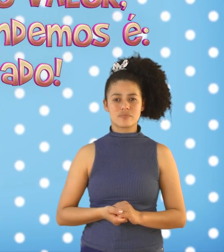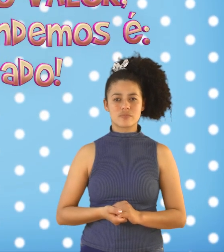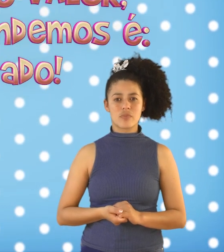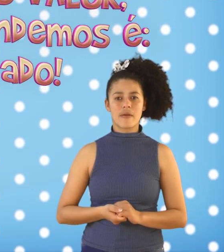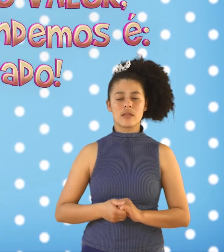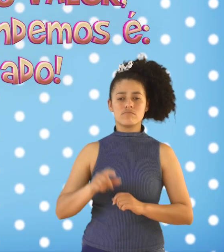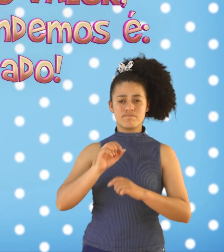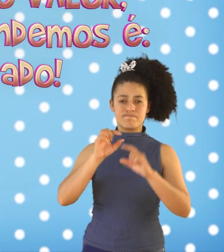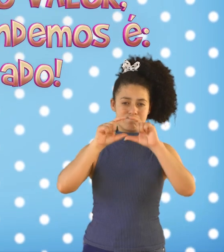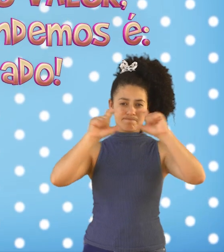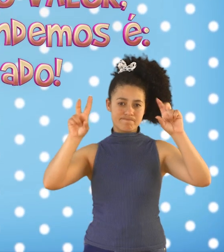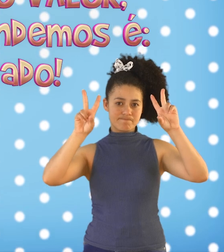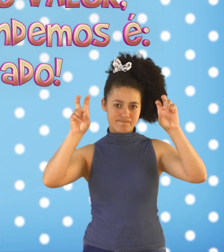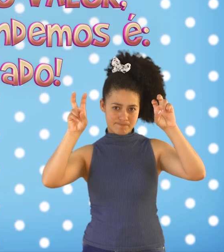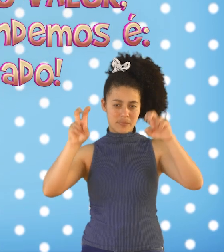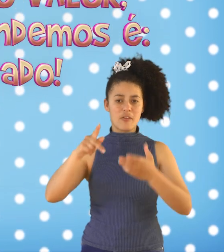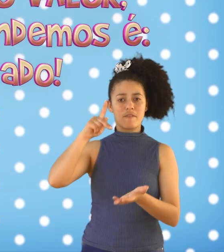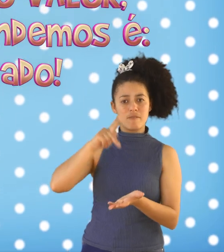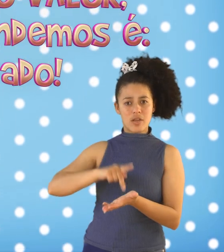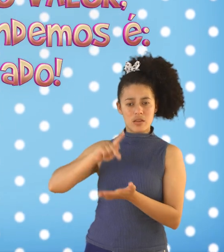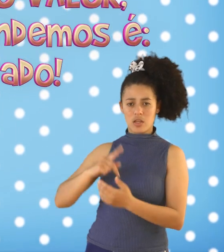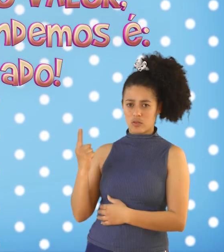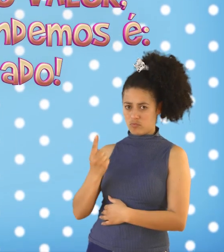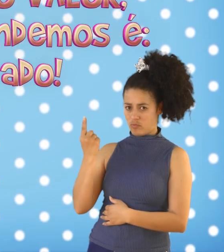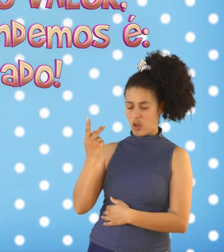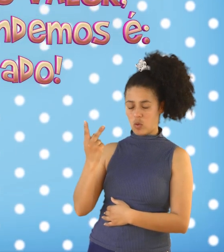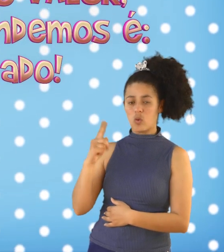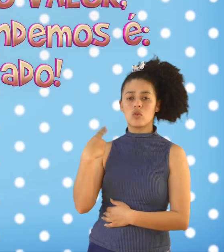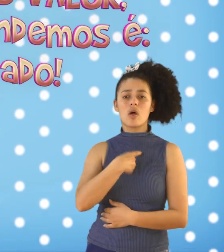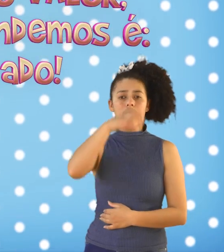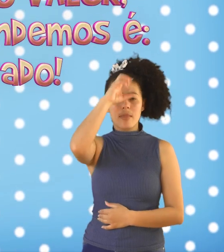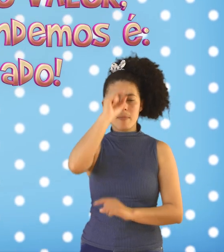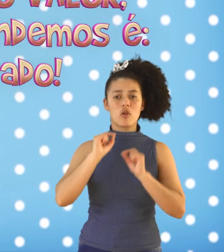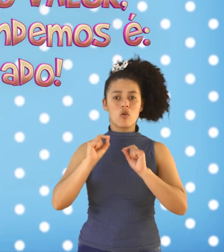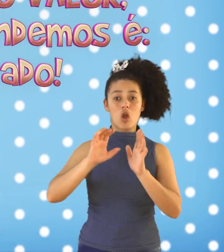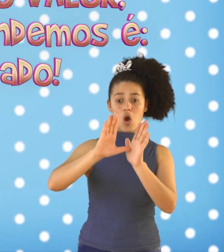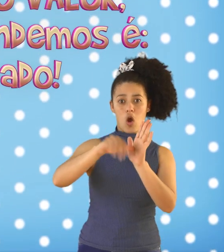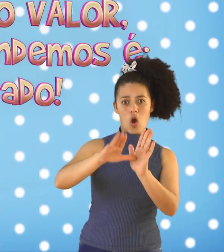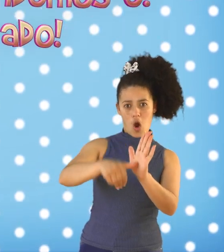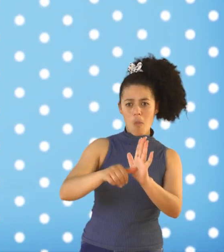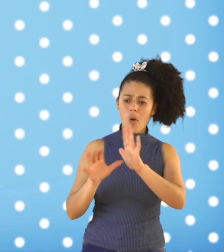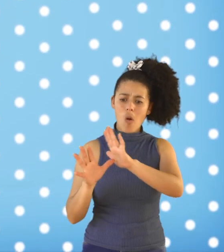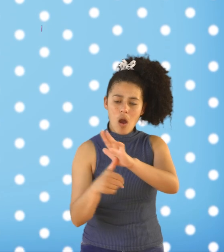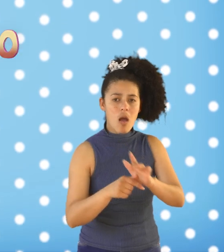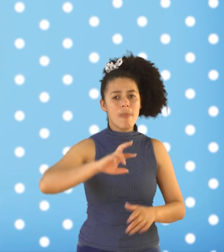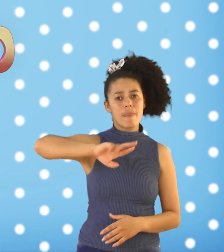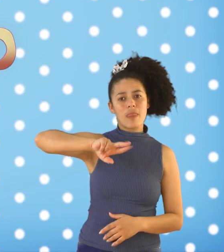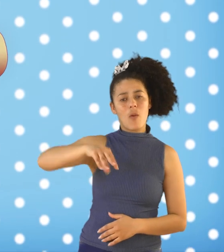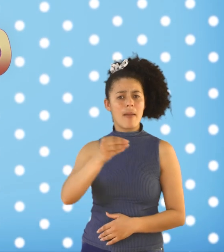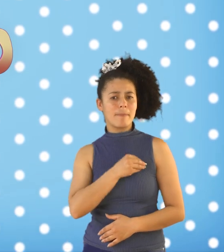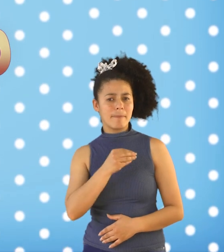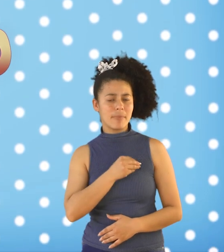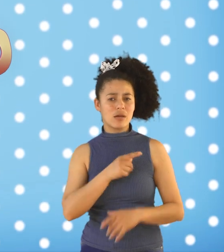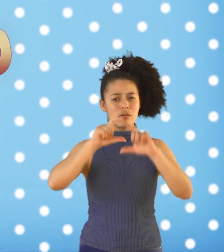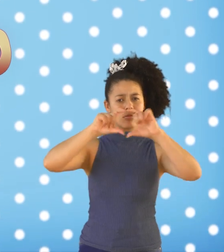Verdadeiro Valor Uma das coisas que aprendemos é Que roubar não é pecado Isso é falso